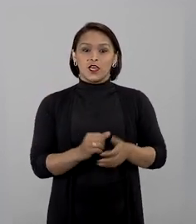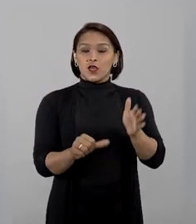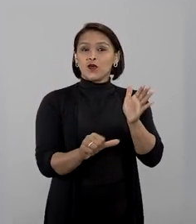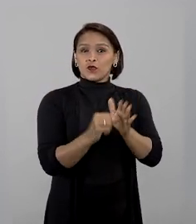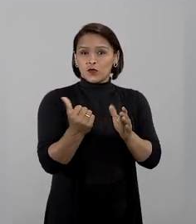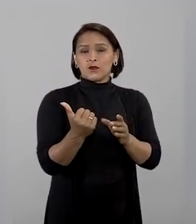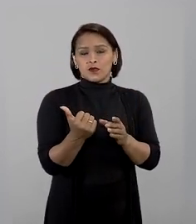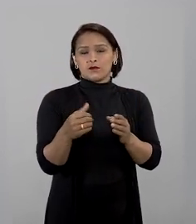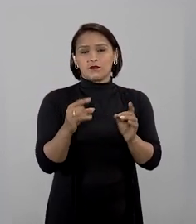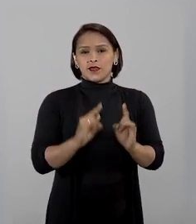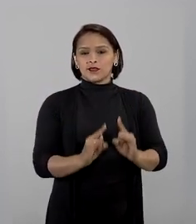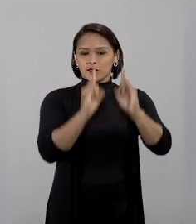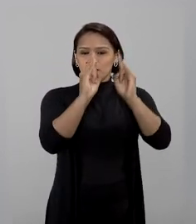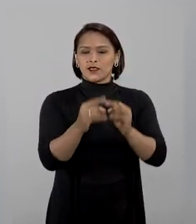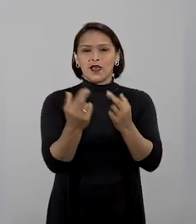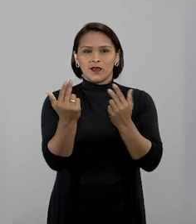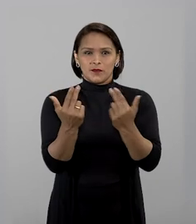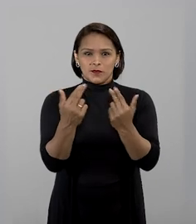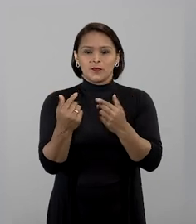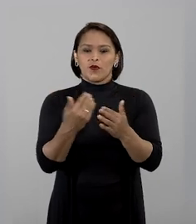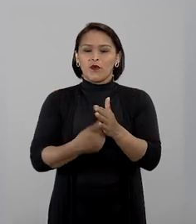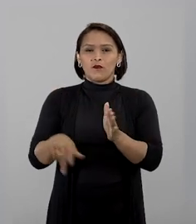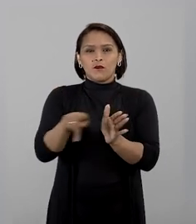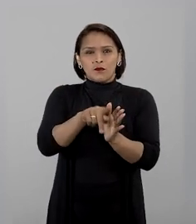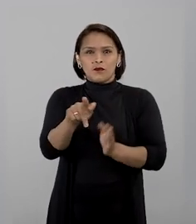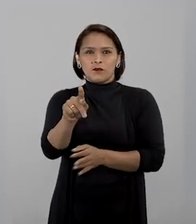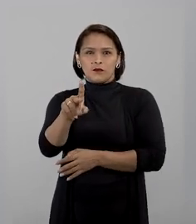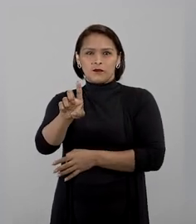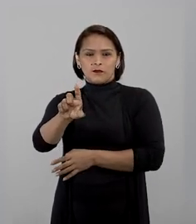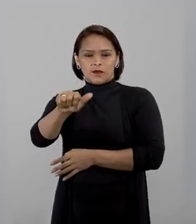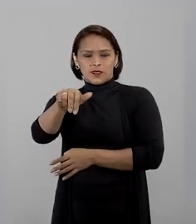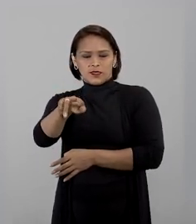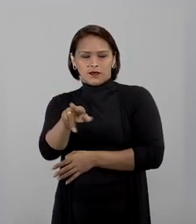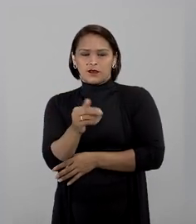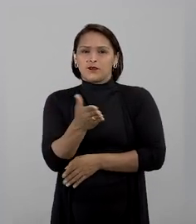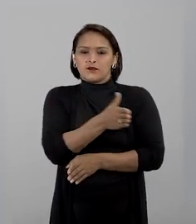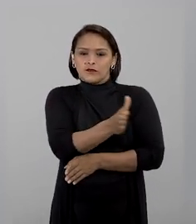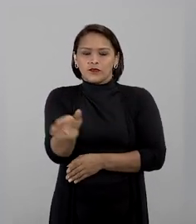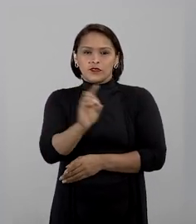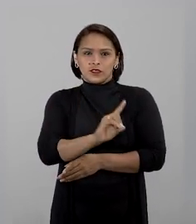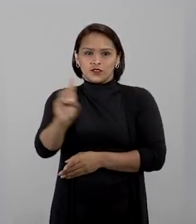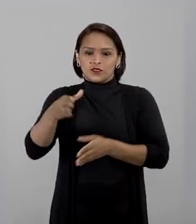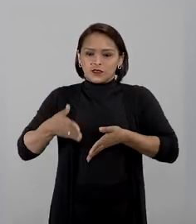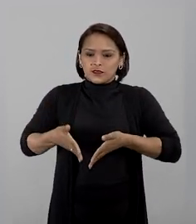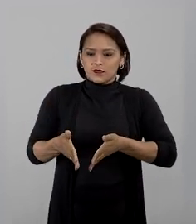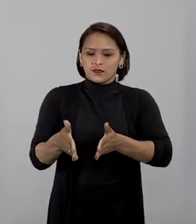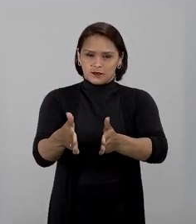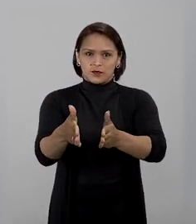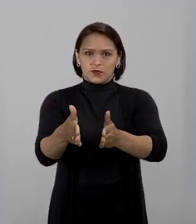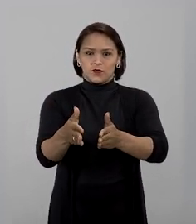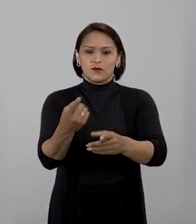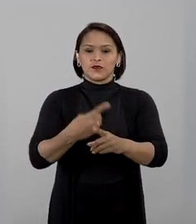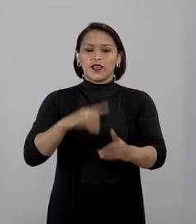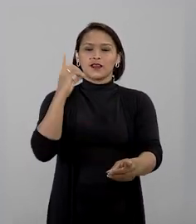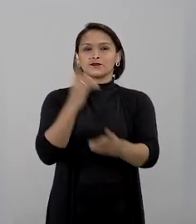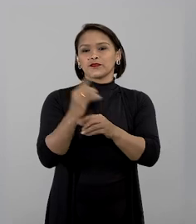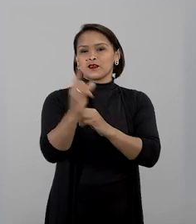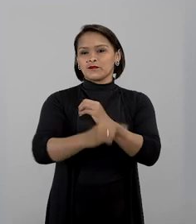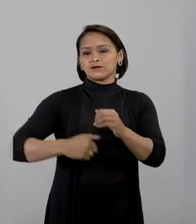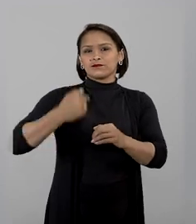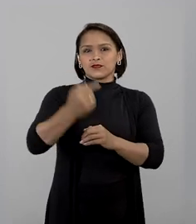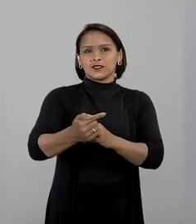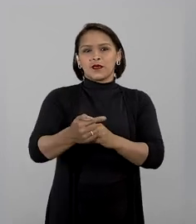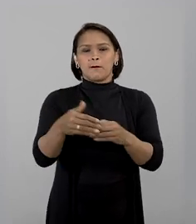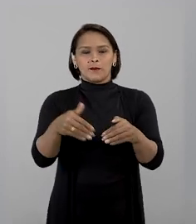delas. No primeiro andar do mesmo prédio está o plenário. Vire à direita e siga pelo corredor. Ele